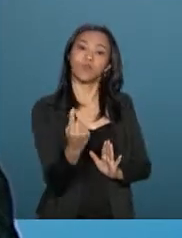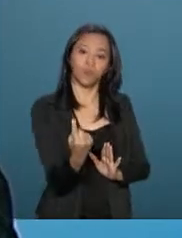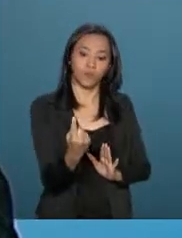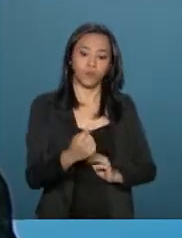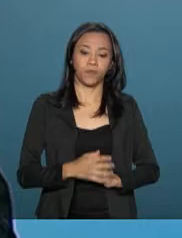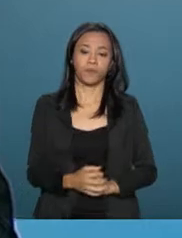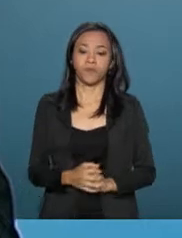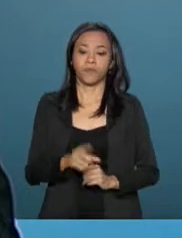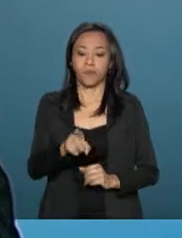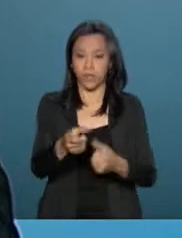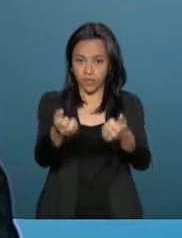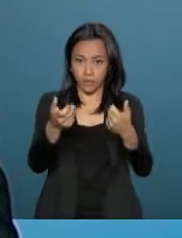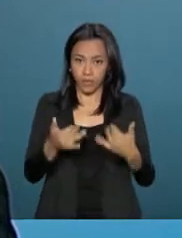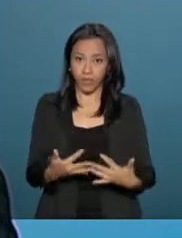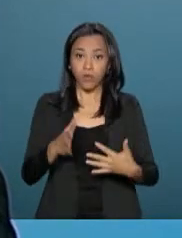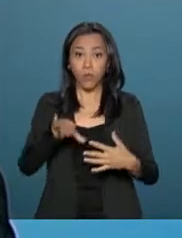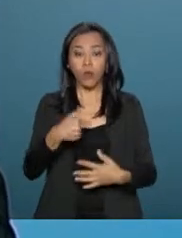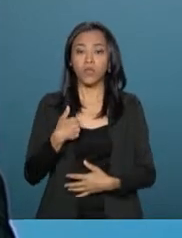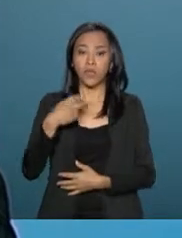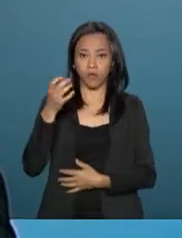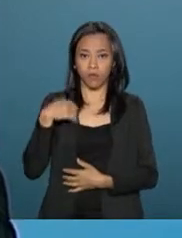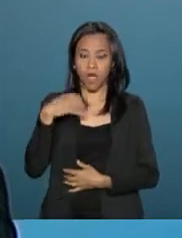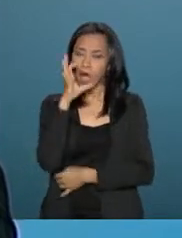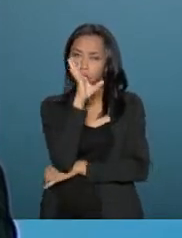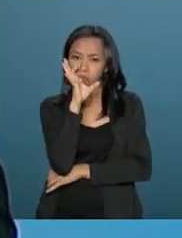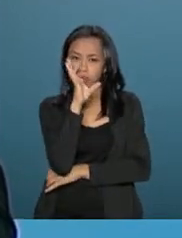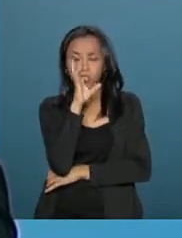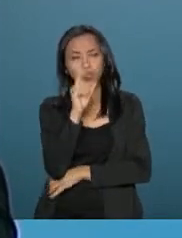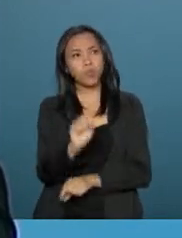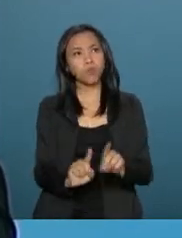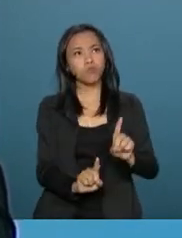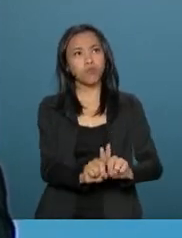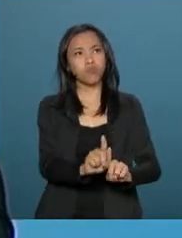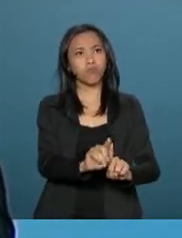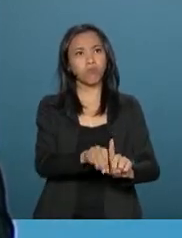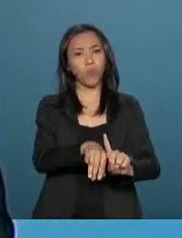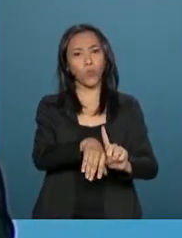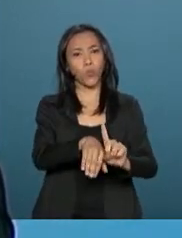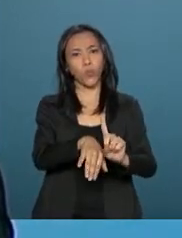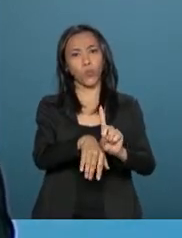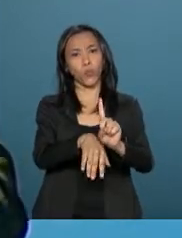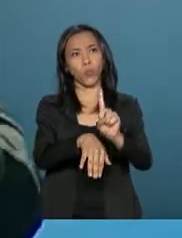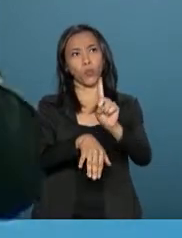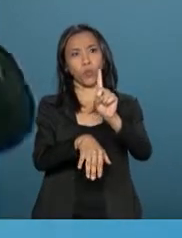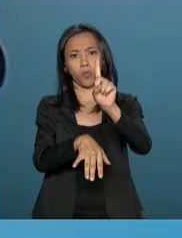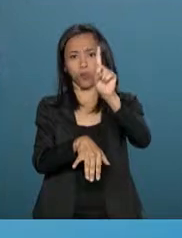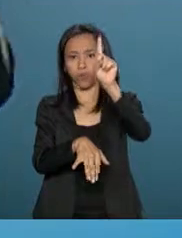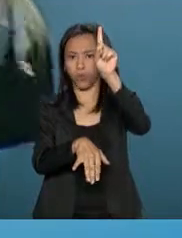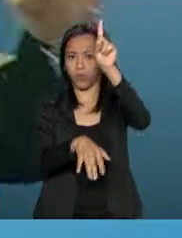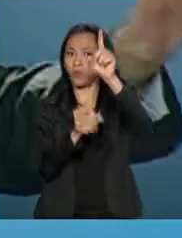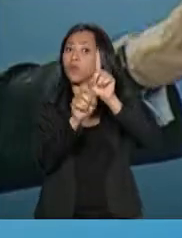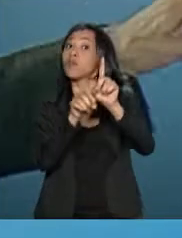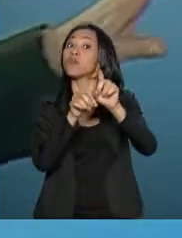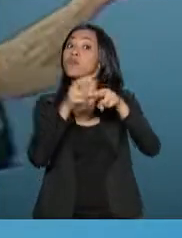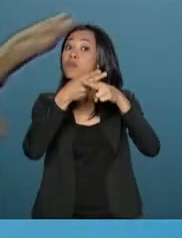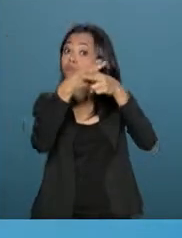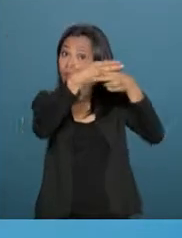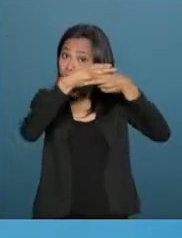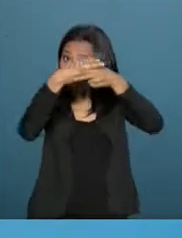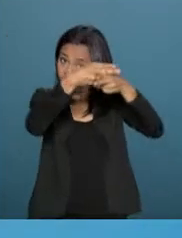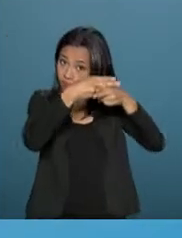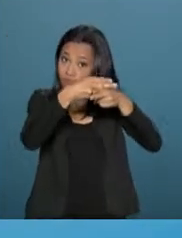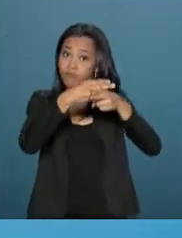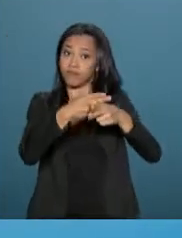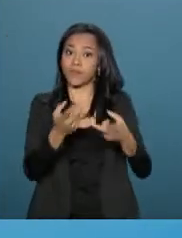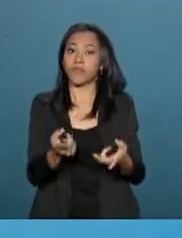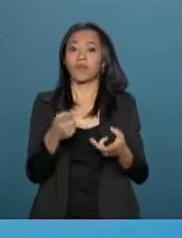Quando eu assisti ao lançamento do satélite geoestacionário, não é? Quando nós vimos estas construções que agora o